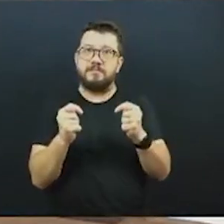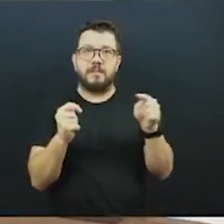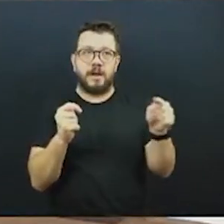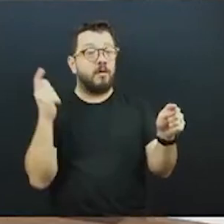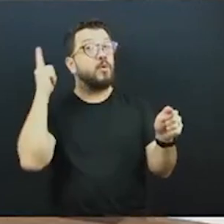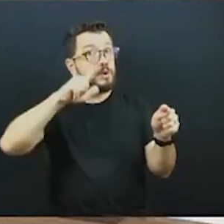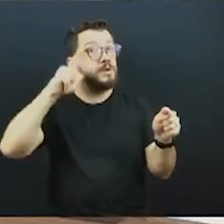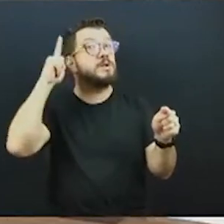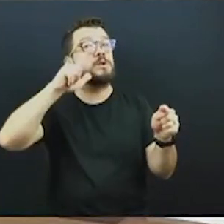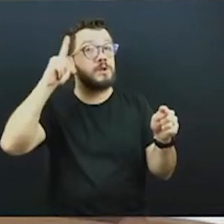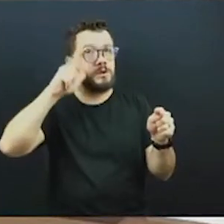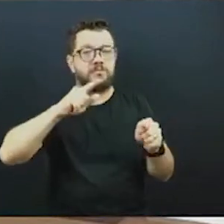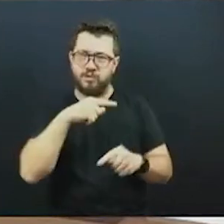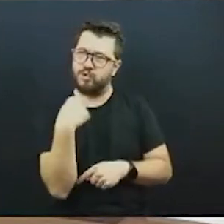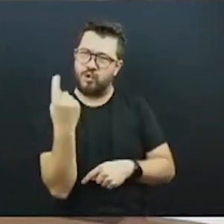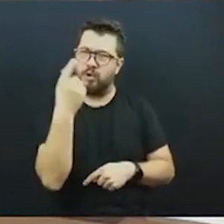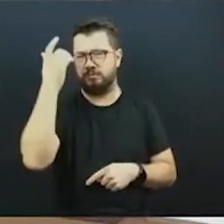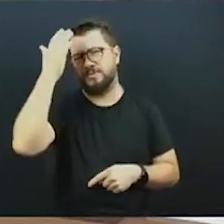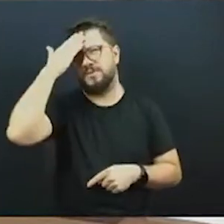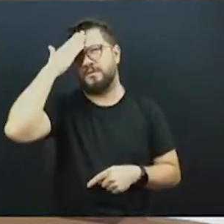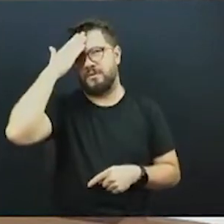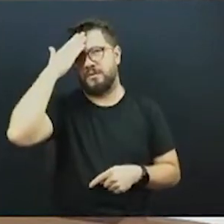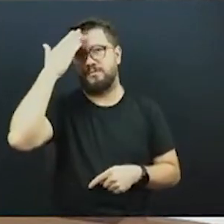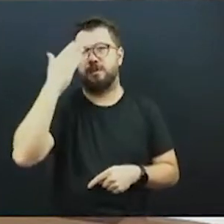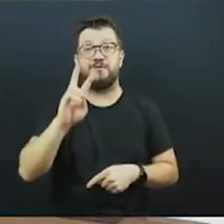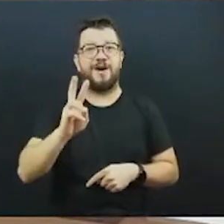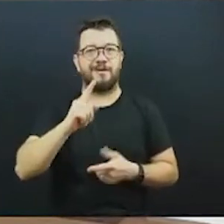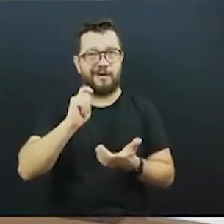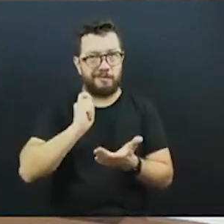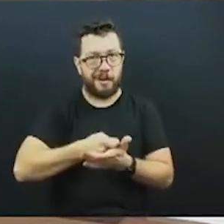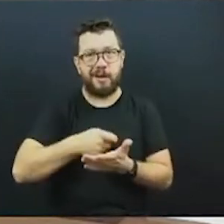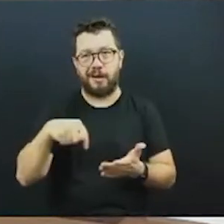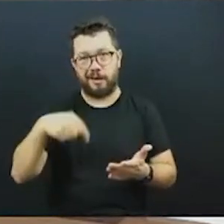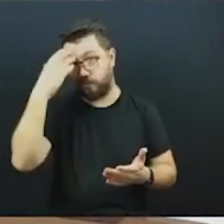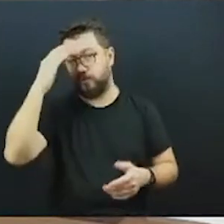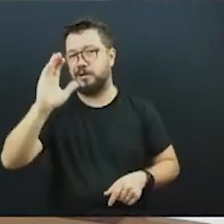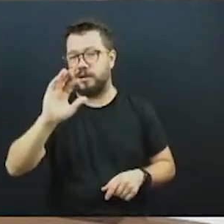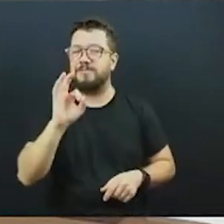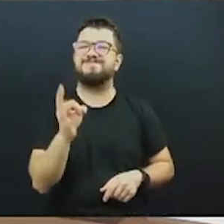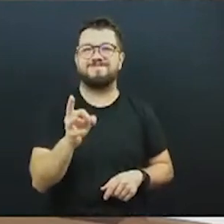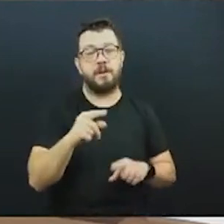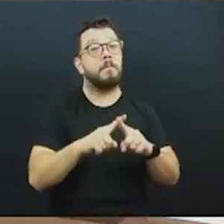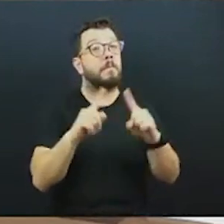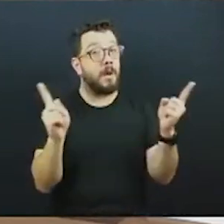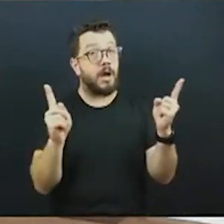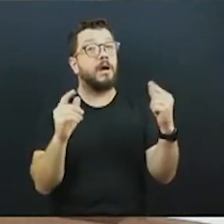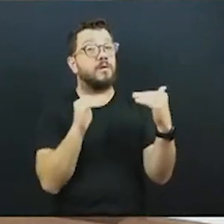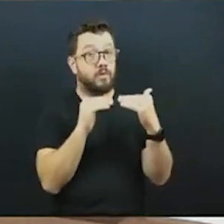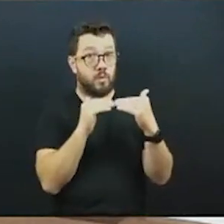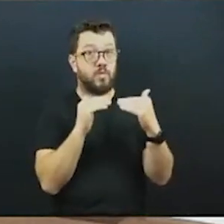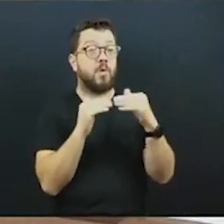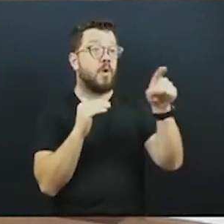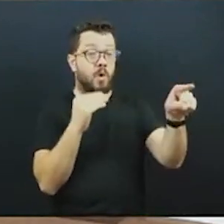consciência do preço da passagem em Curitiba, mas é fundamental dizer, e eu concordo com os nobres vereadores, tanto o Rodrigo quanto